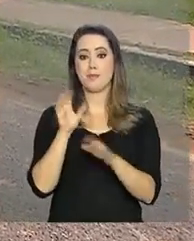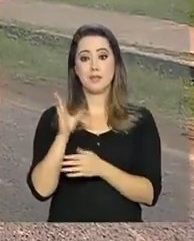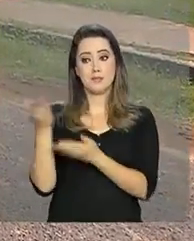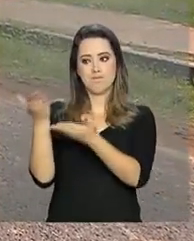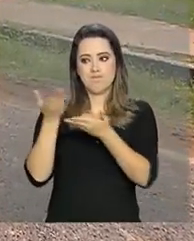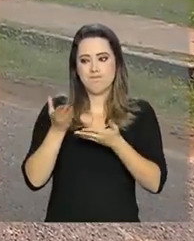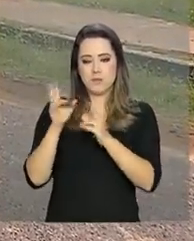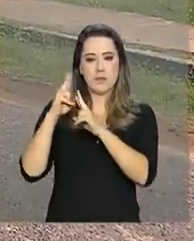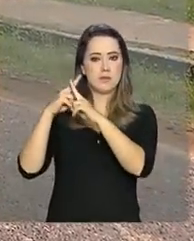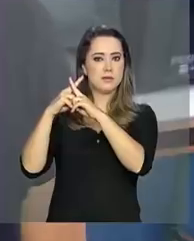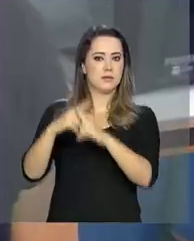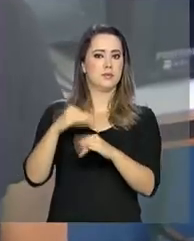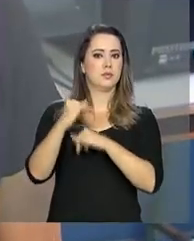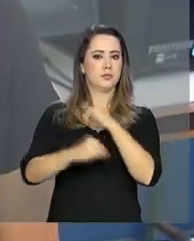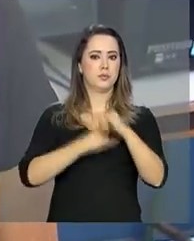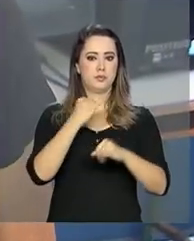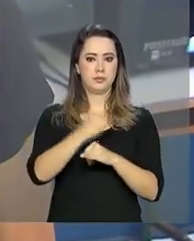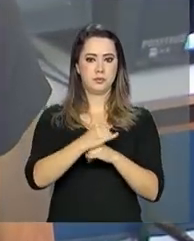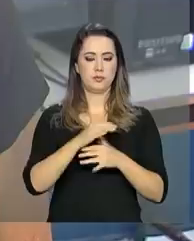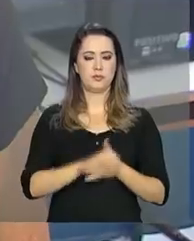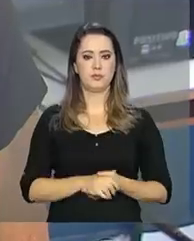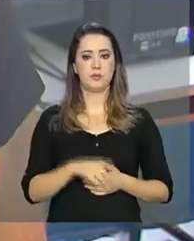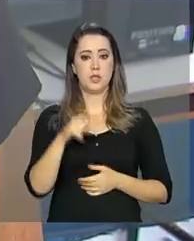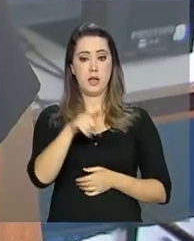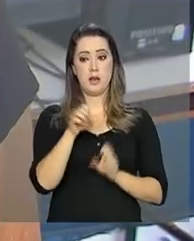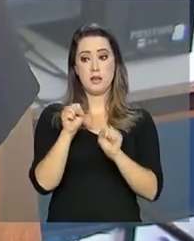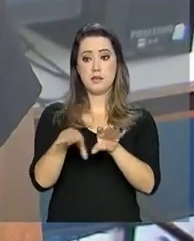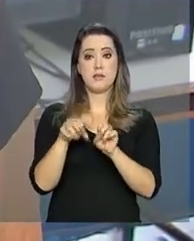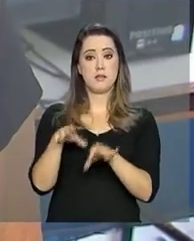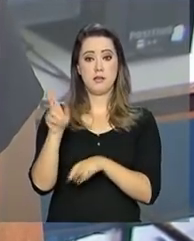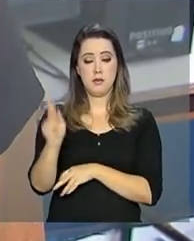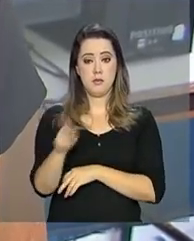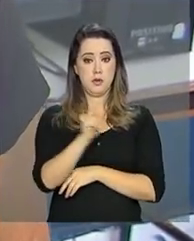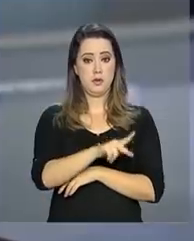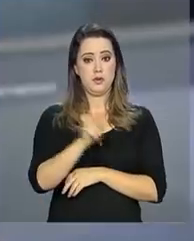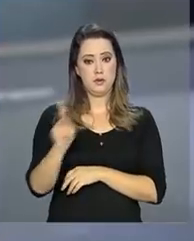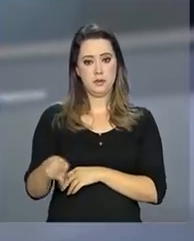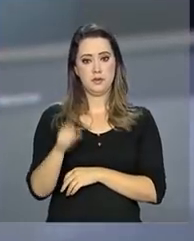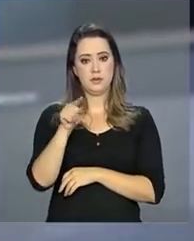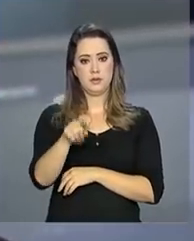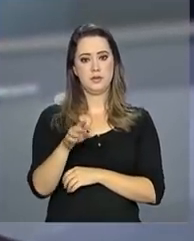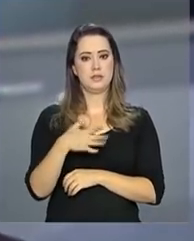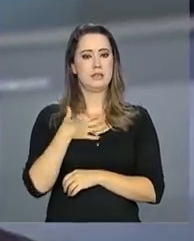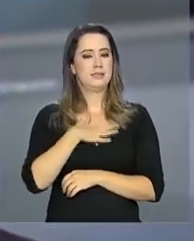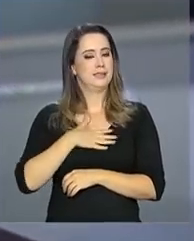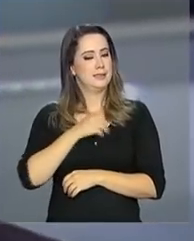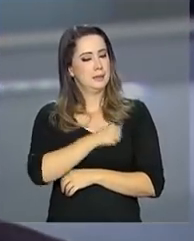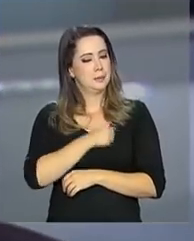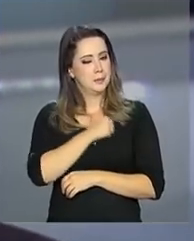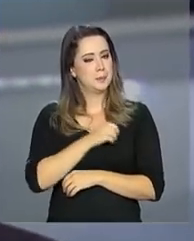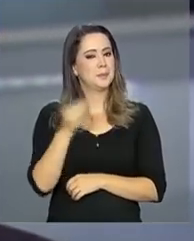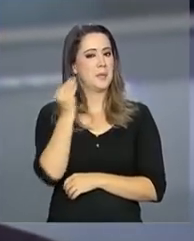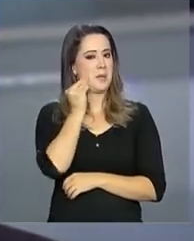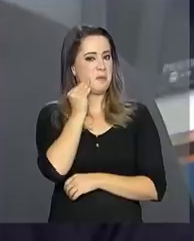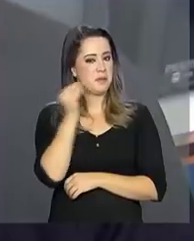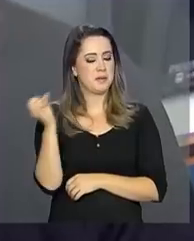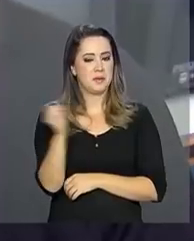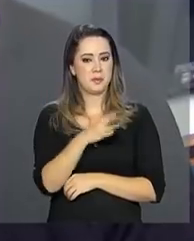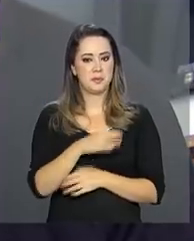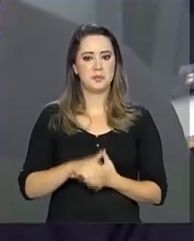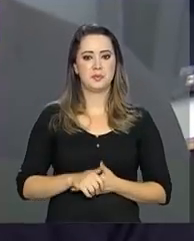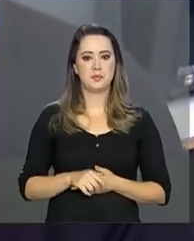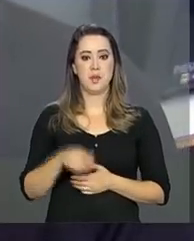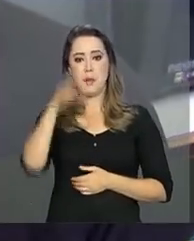beneficiada pelo programa. Marina Alva dá aulas há 23 anos na região e está ansiosa para testar a novidade. Vou